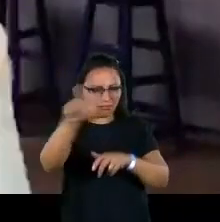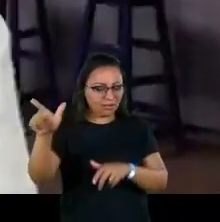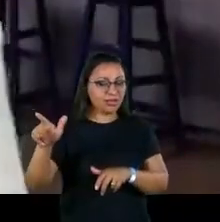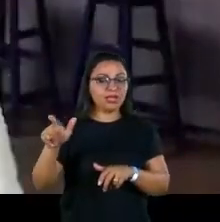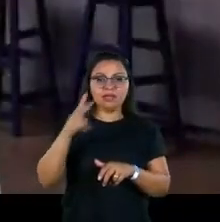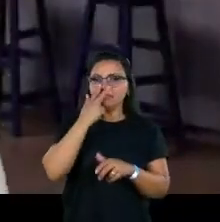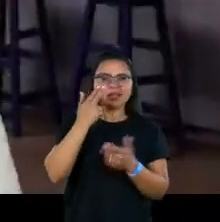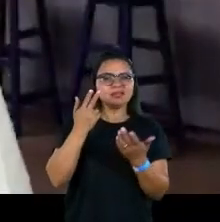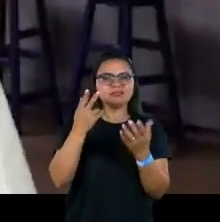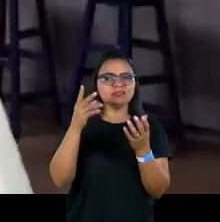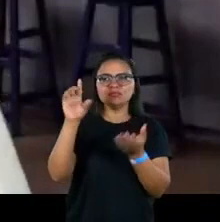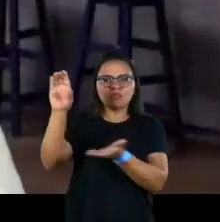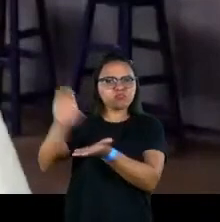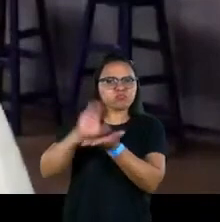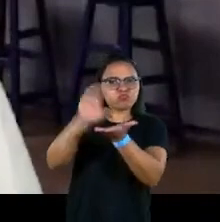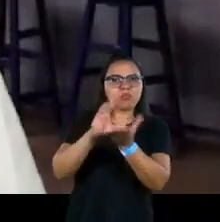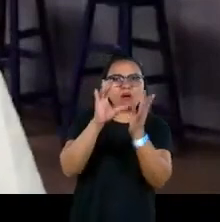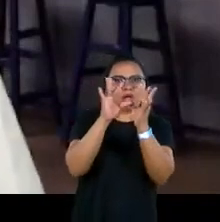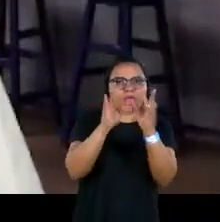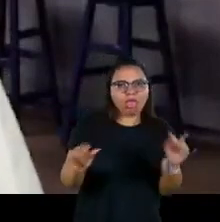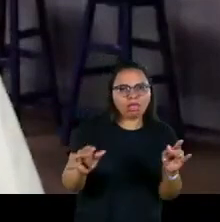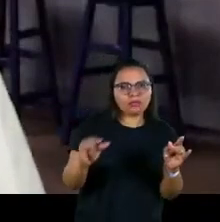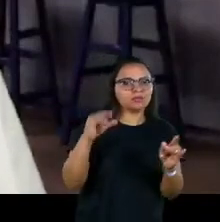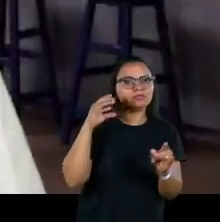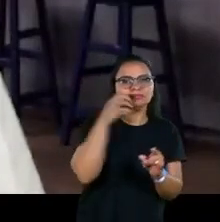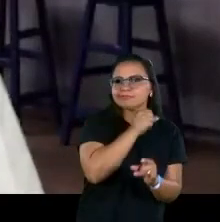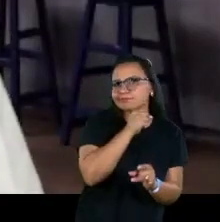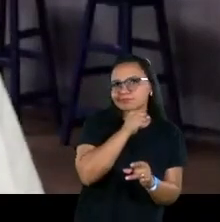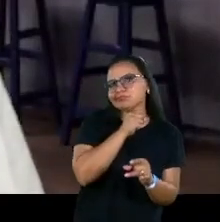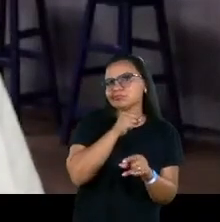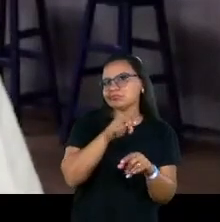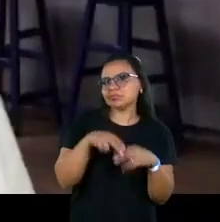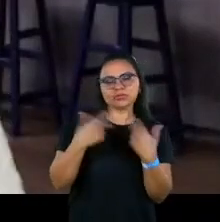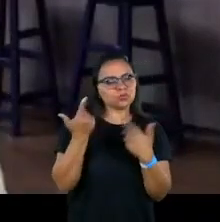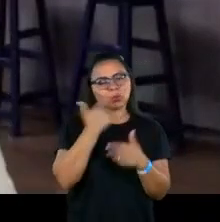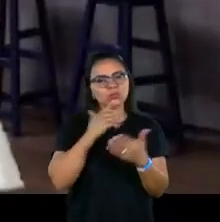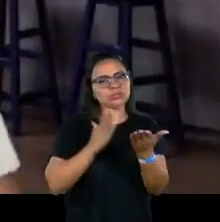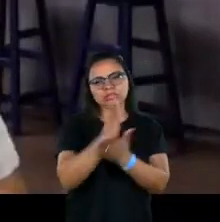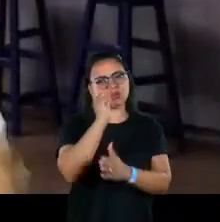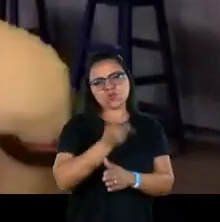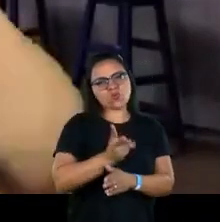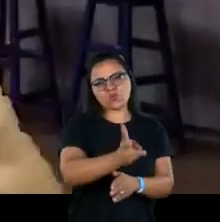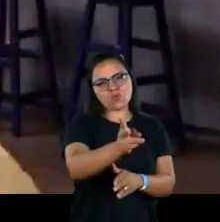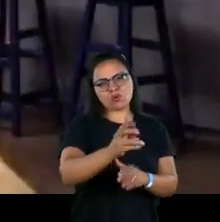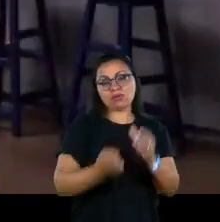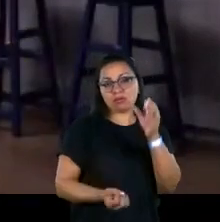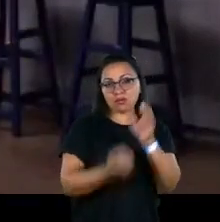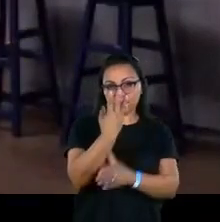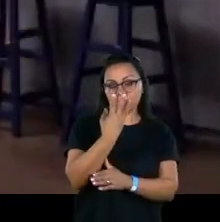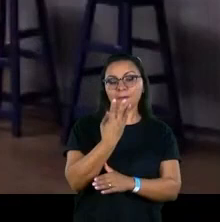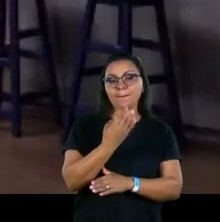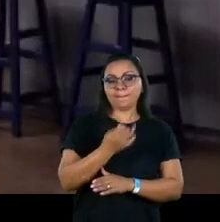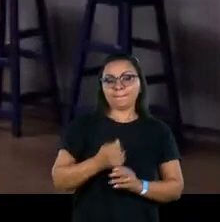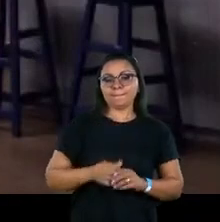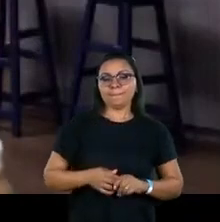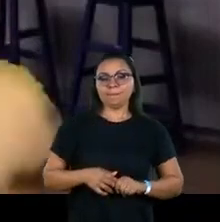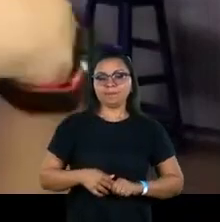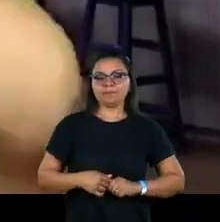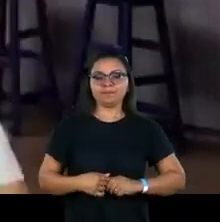viram as fontes secarem de uma maneira brutal em relação aos seus trabalhos então a gente criou também um